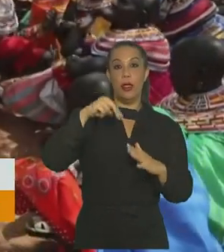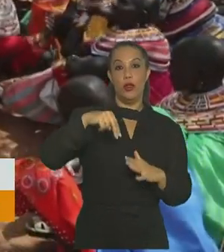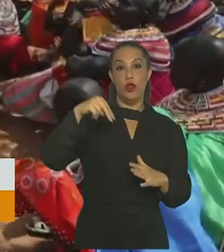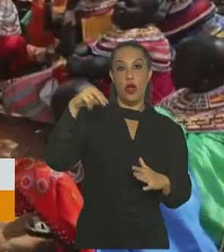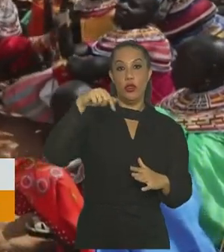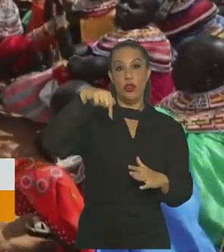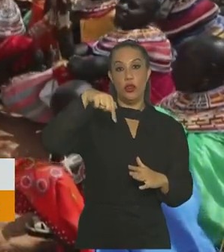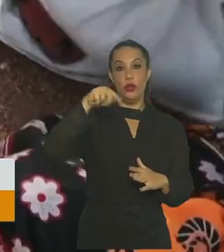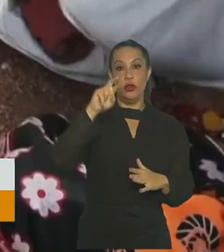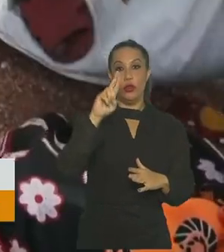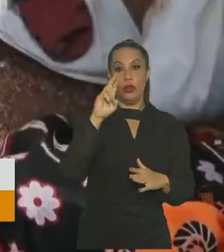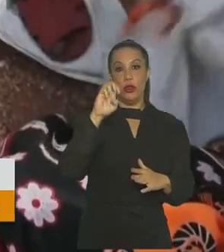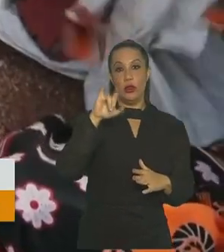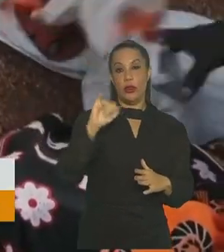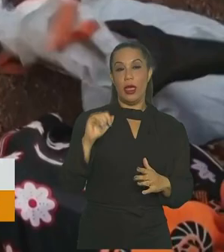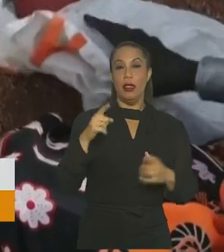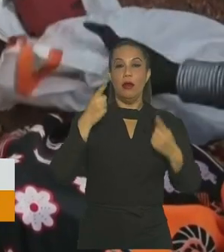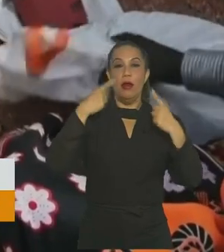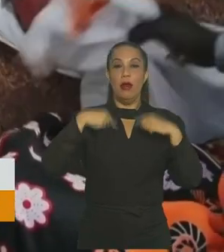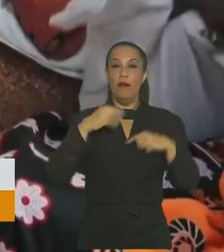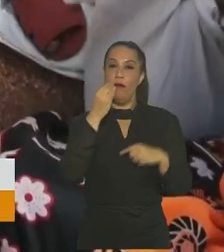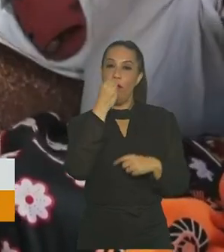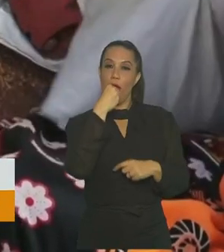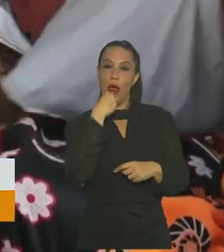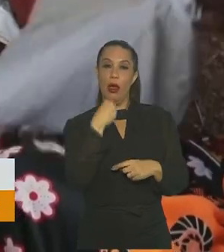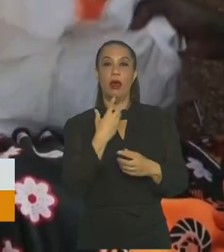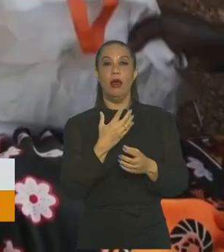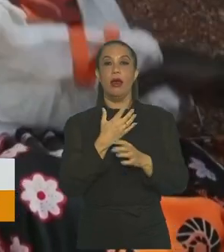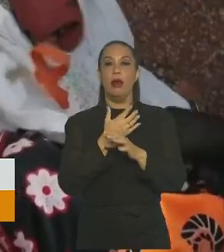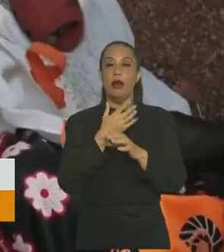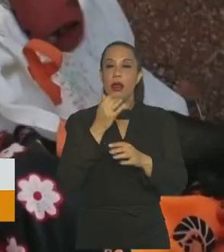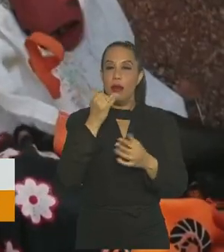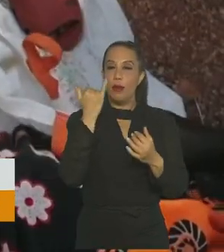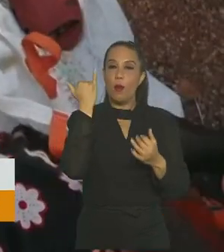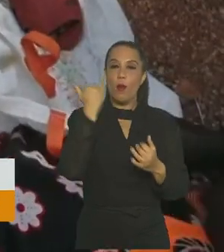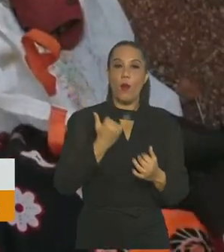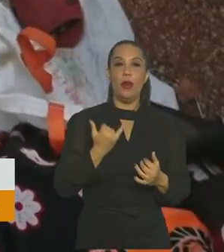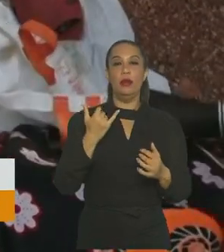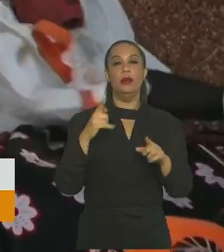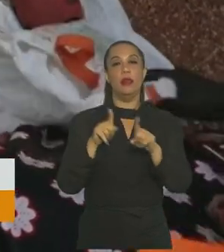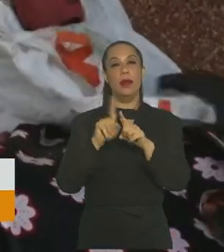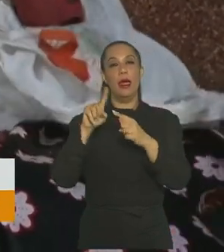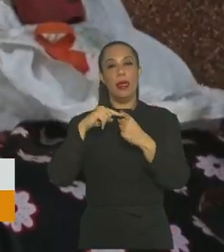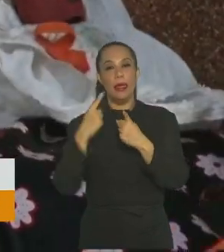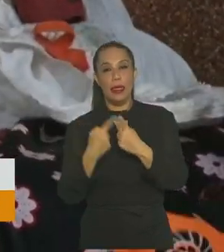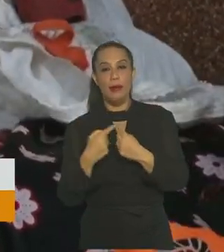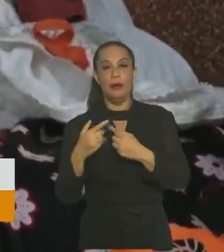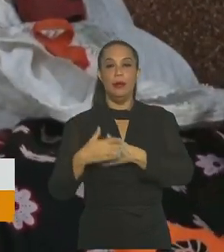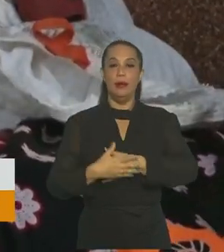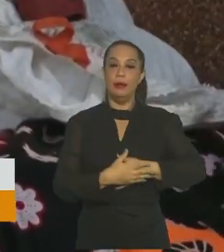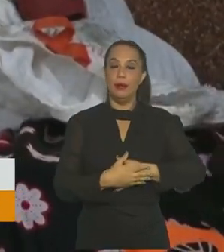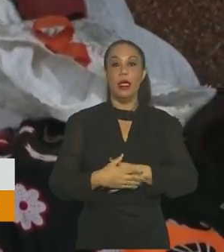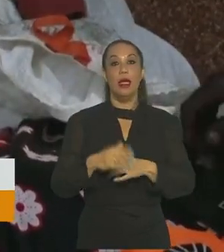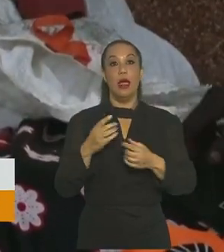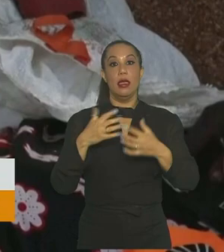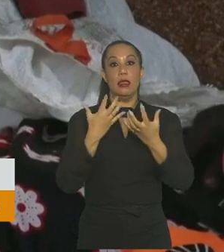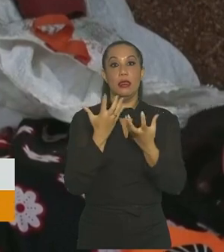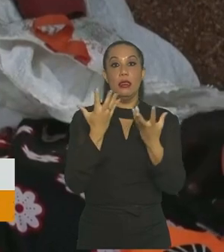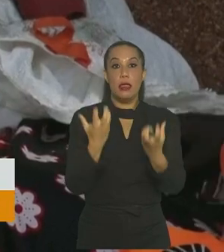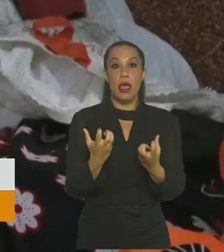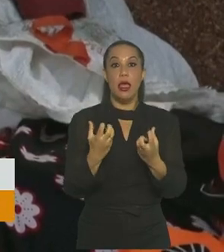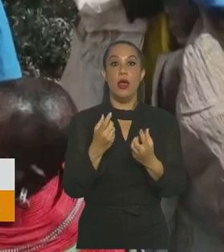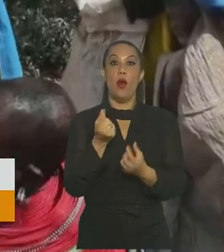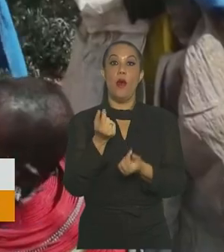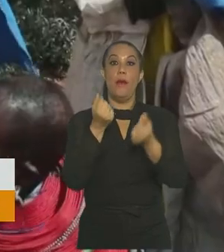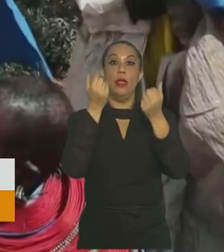desnutridas. Mesma situação de 93 mil grávidas e lactantes. Por causa da seca, o preço dos alimentos está cerca